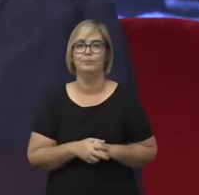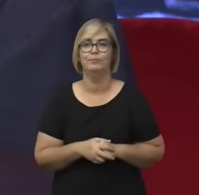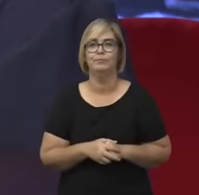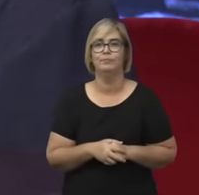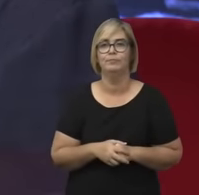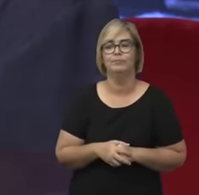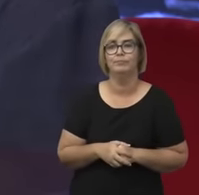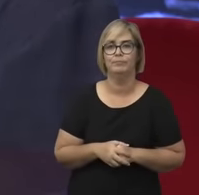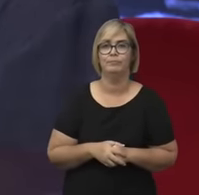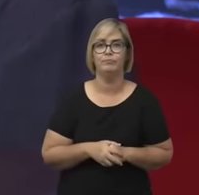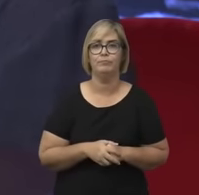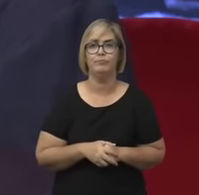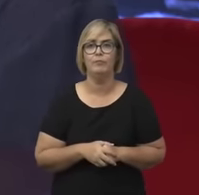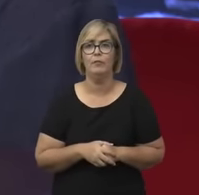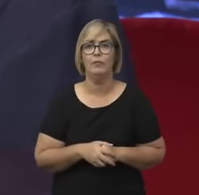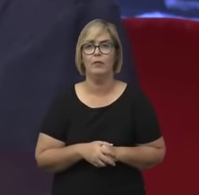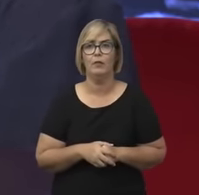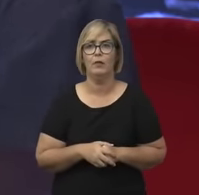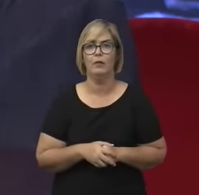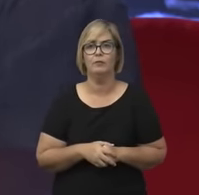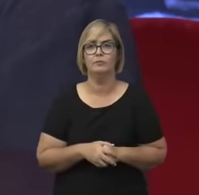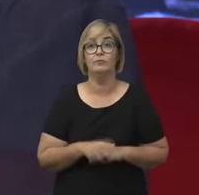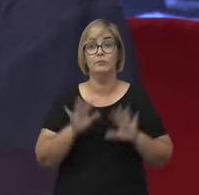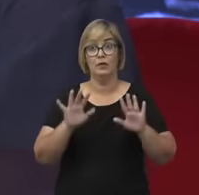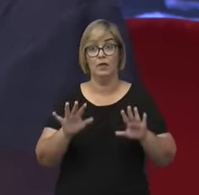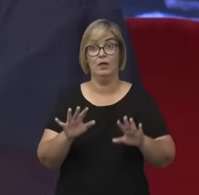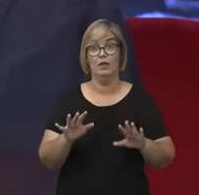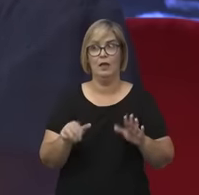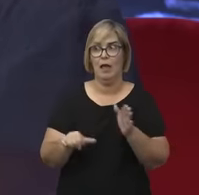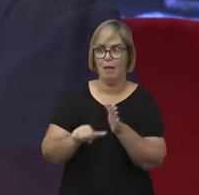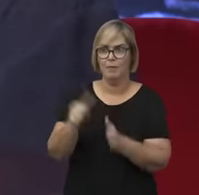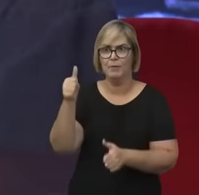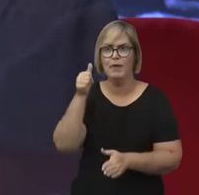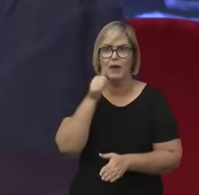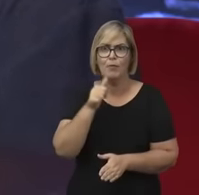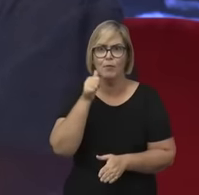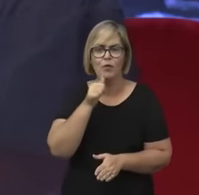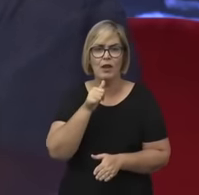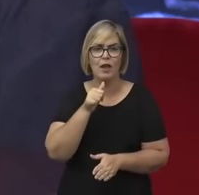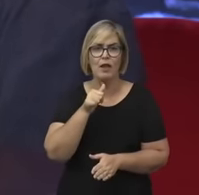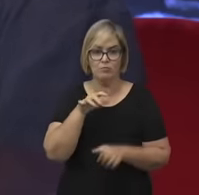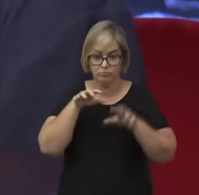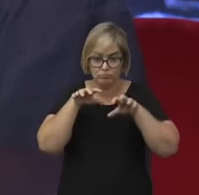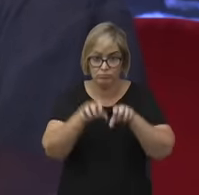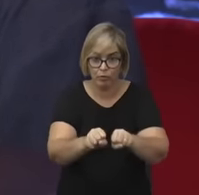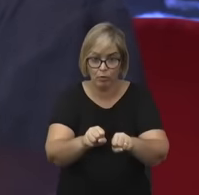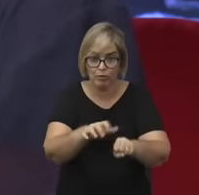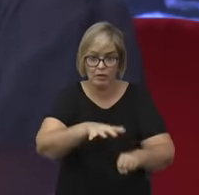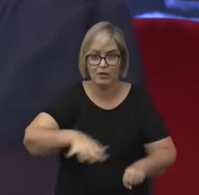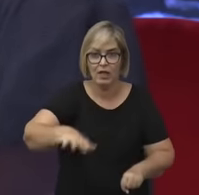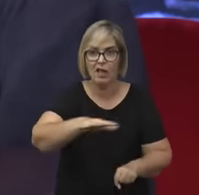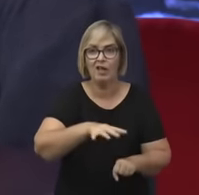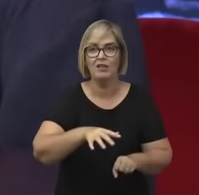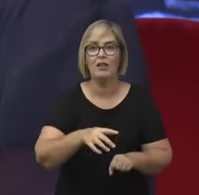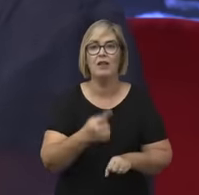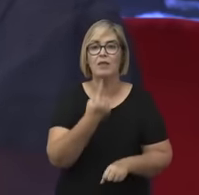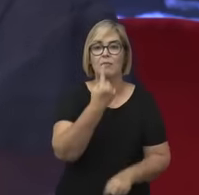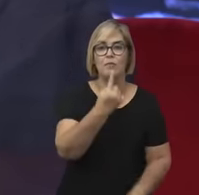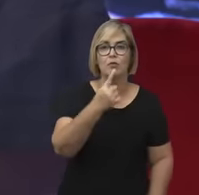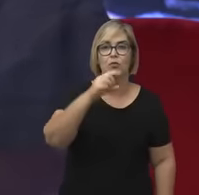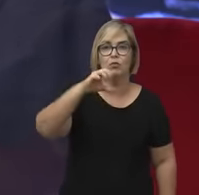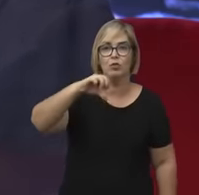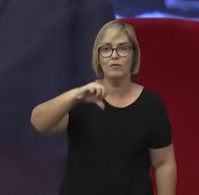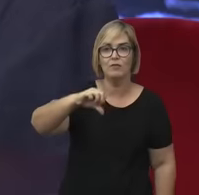E aí, assim, a primeira mulher a tomar posse da Academia Brasileira foi Raquel de Queiroz em 1977.